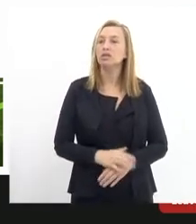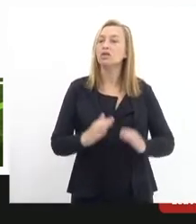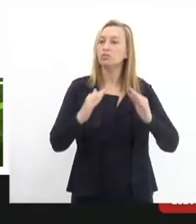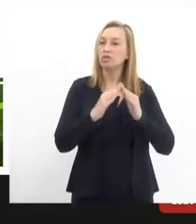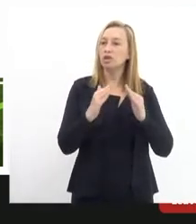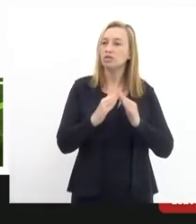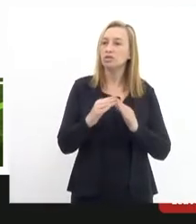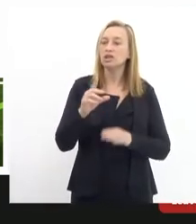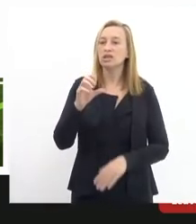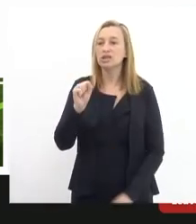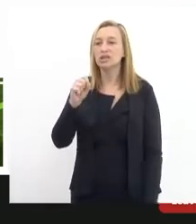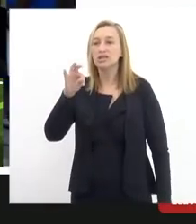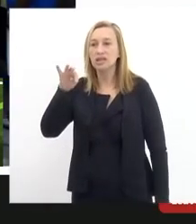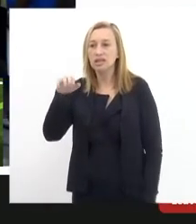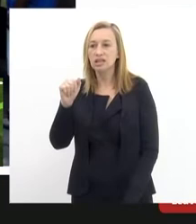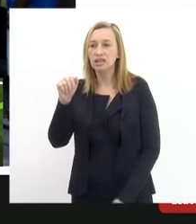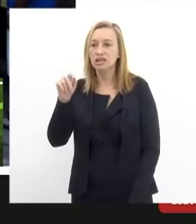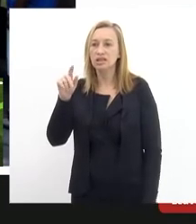Doutorio. Vamos adiante.